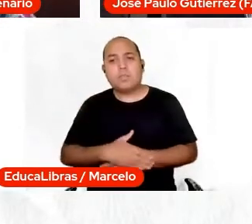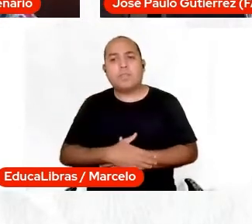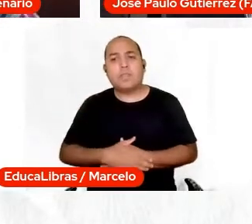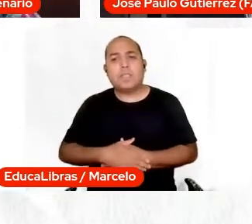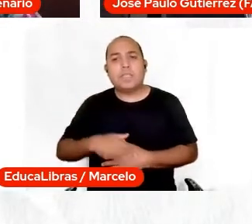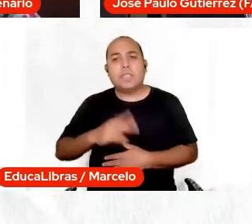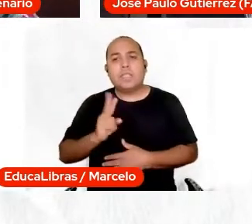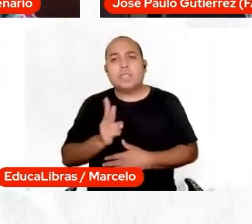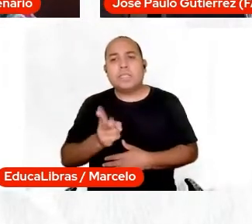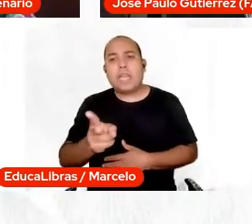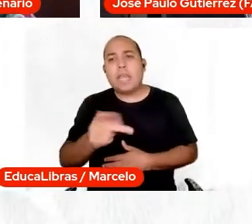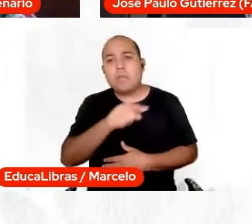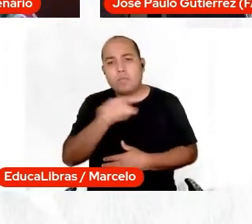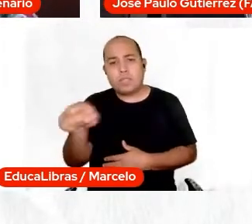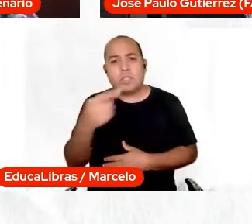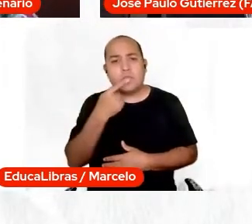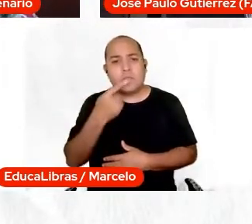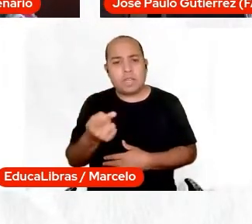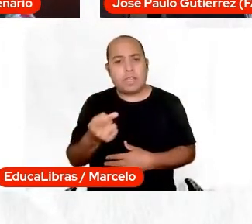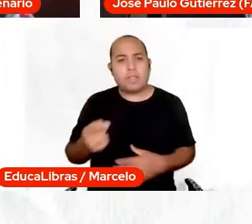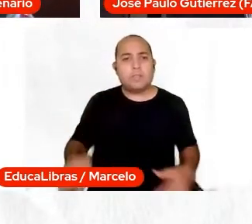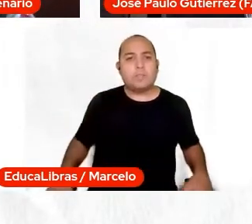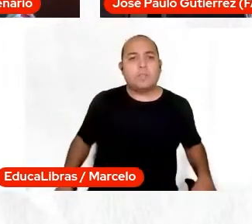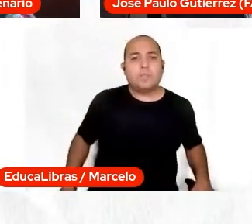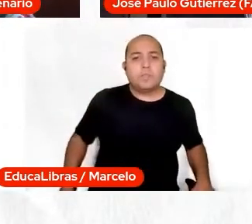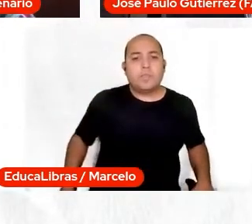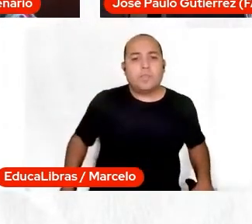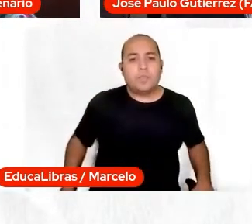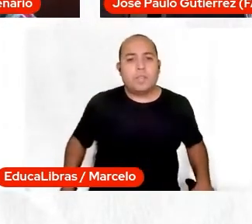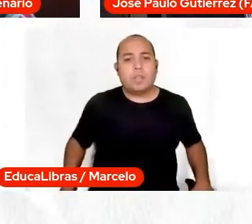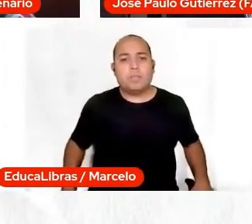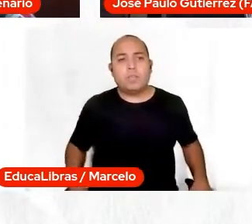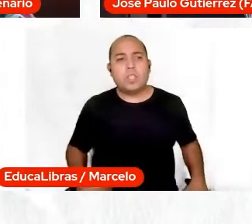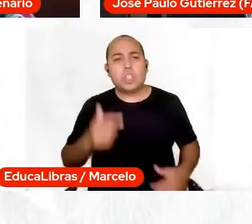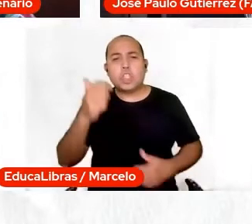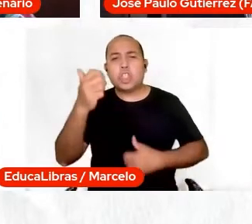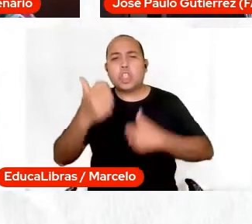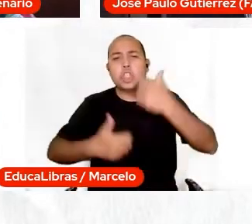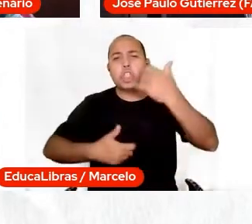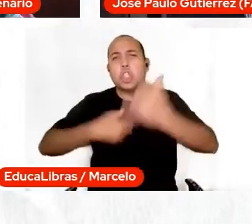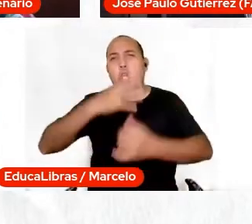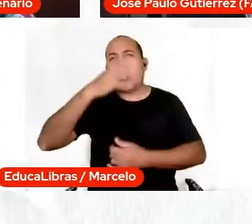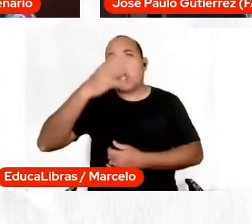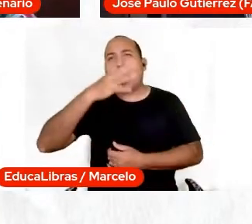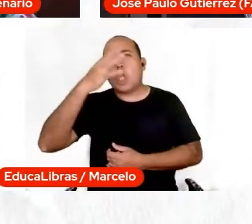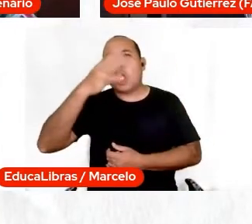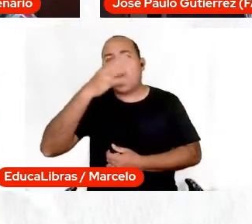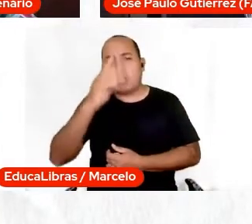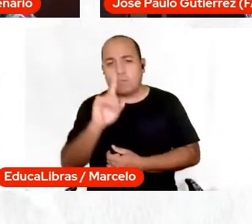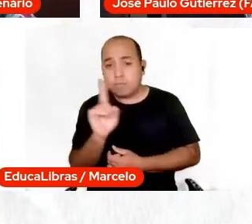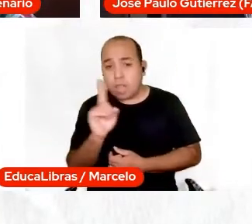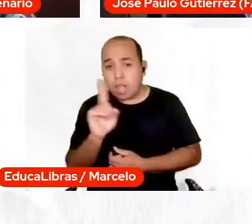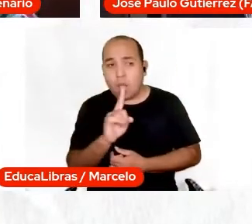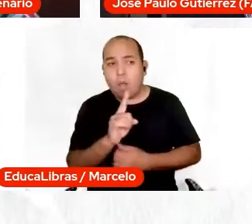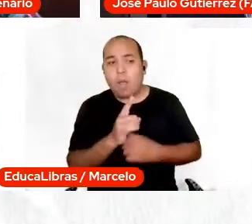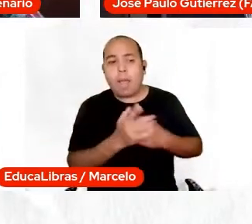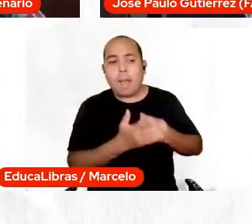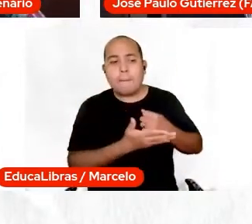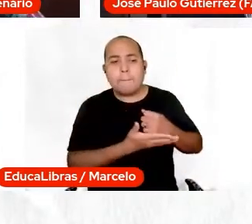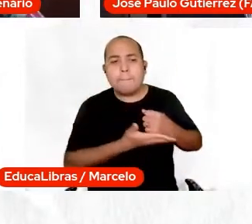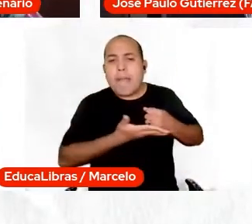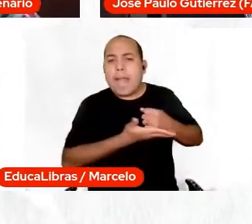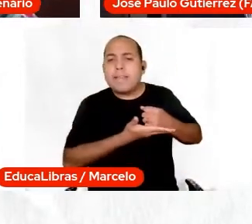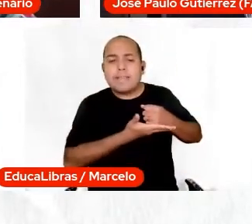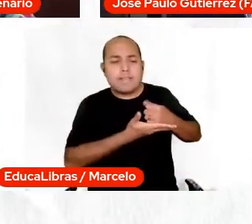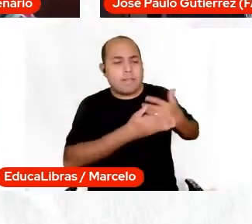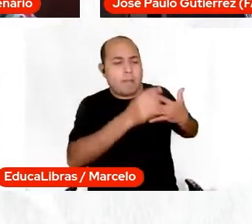vocês já apresentaram, né? Com embasamento, nós não estamos falando de direitos humanos, simplesmente a partir